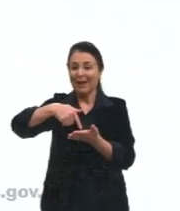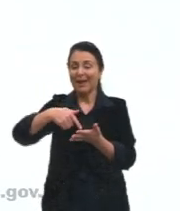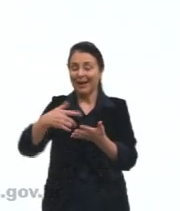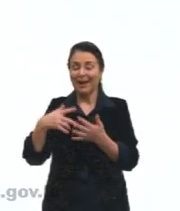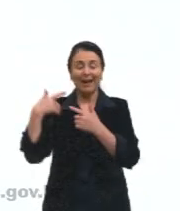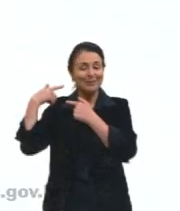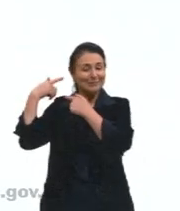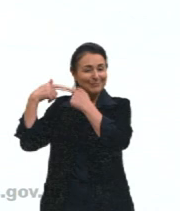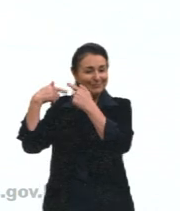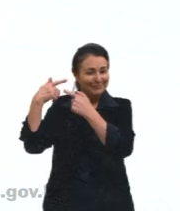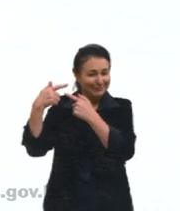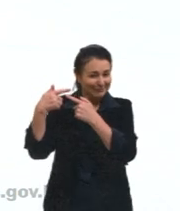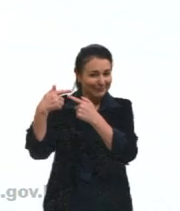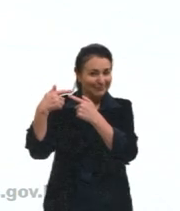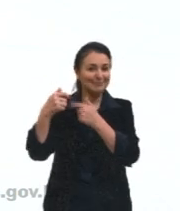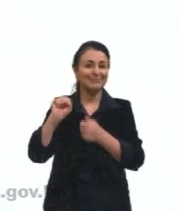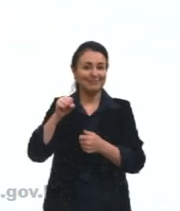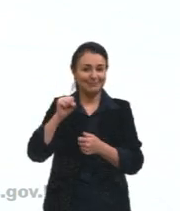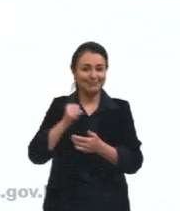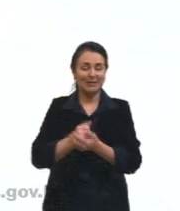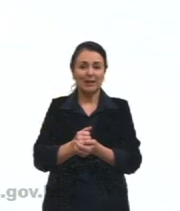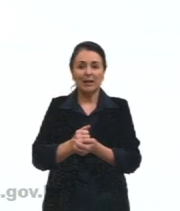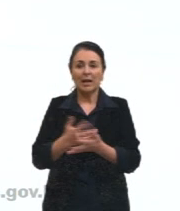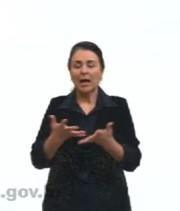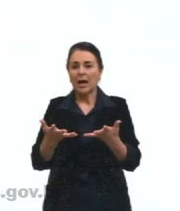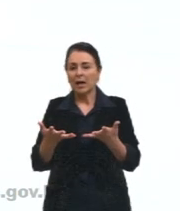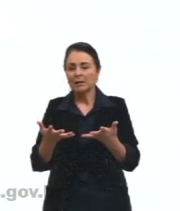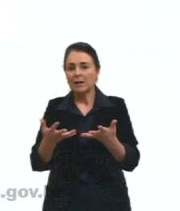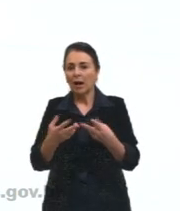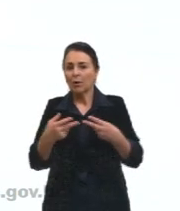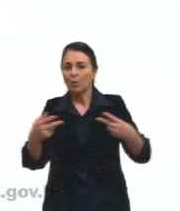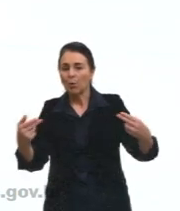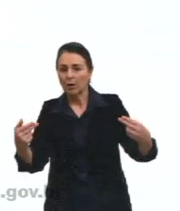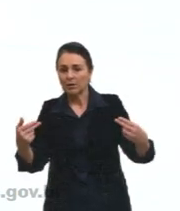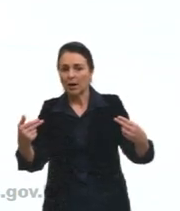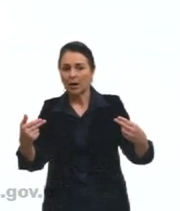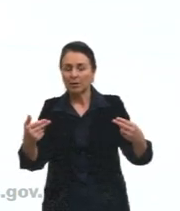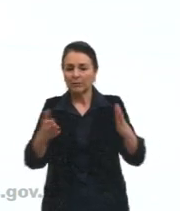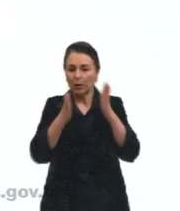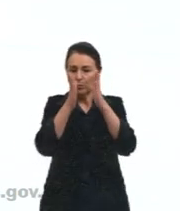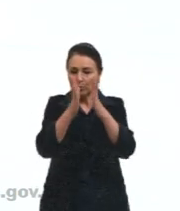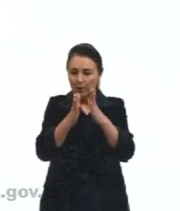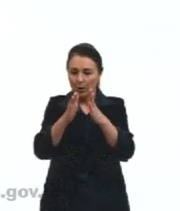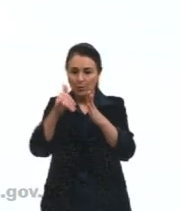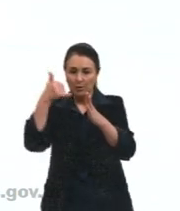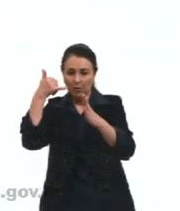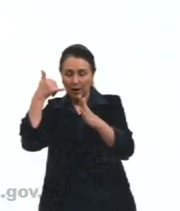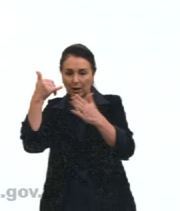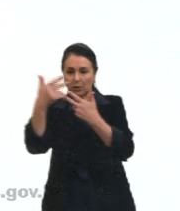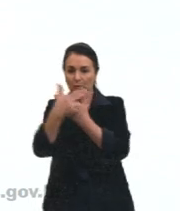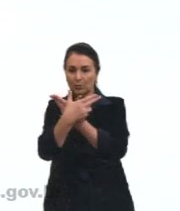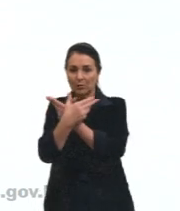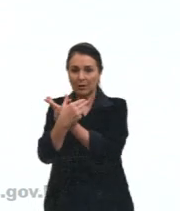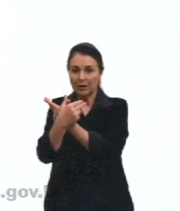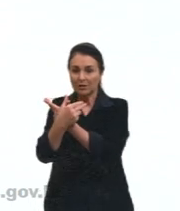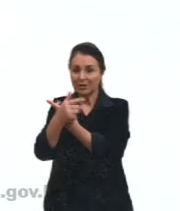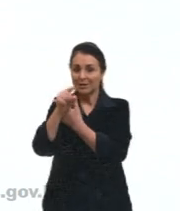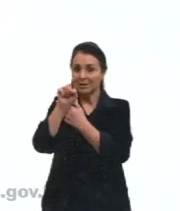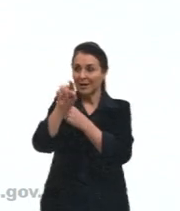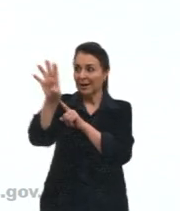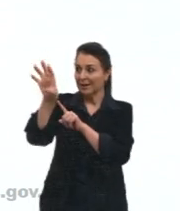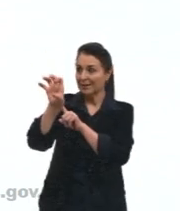É essa, essa, esse entreposto entre o celular e o satélite que é a antena da tua